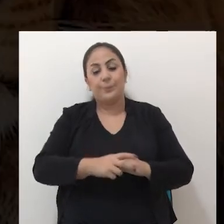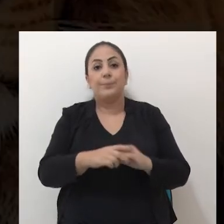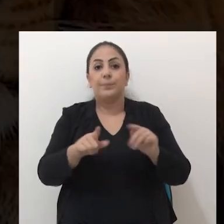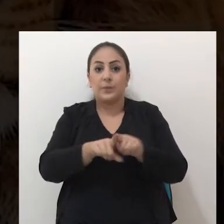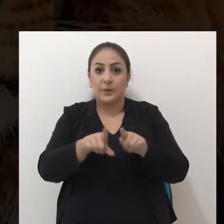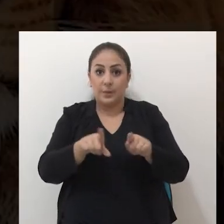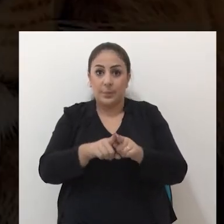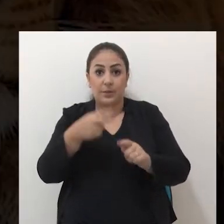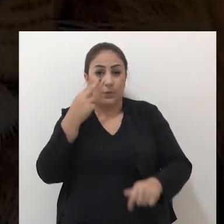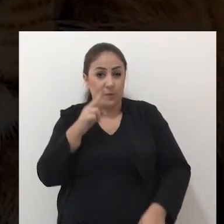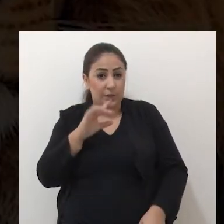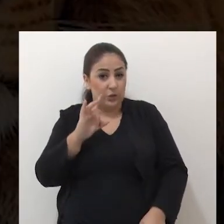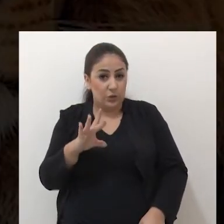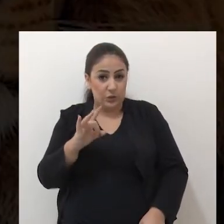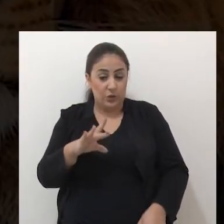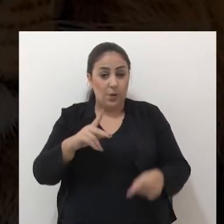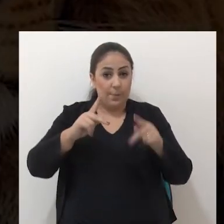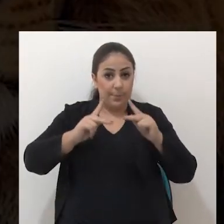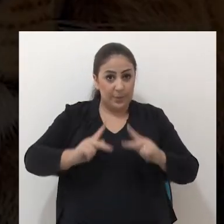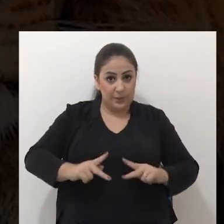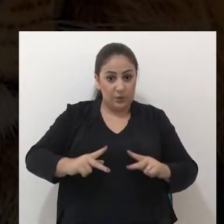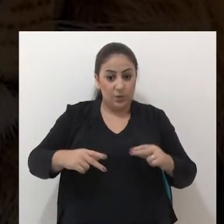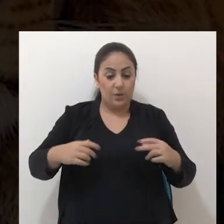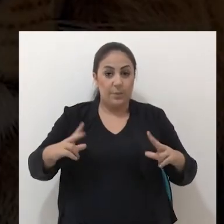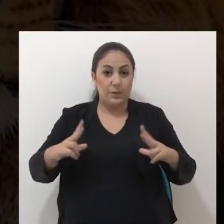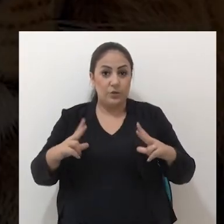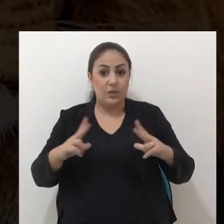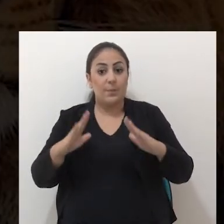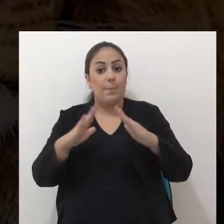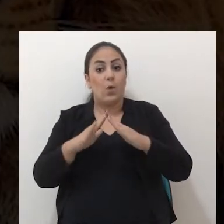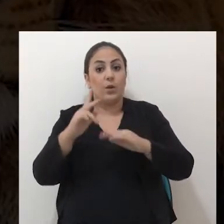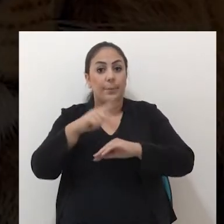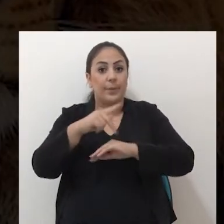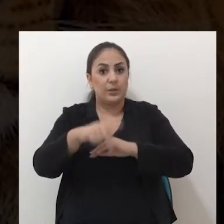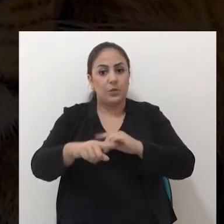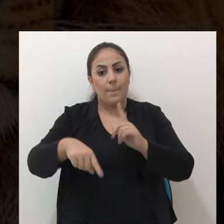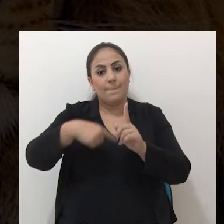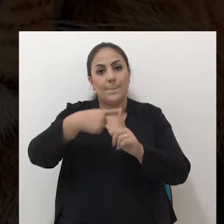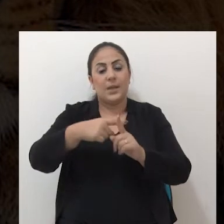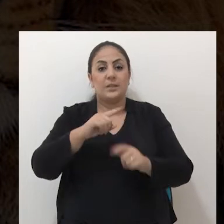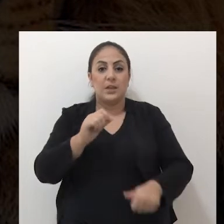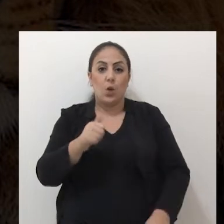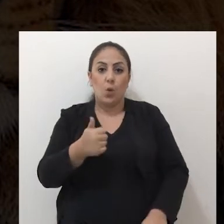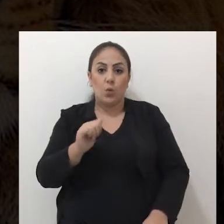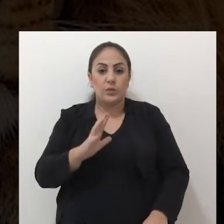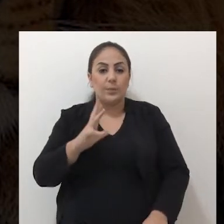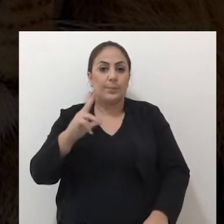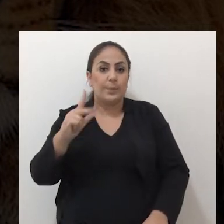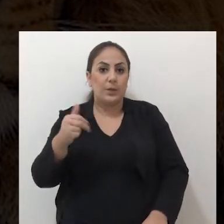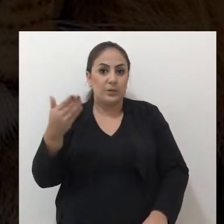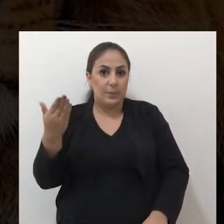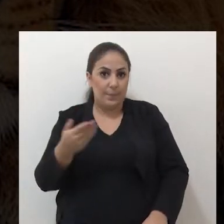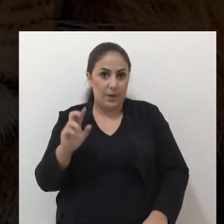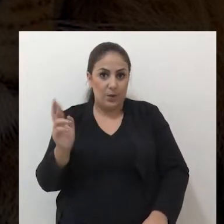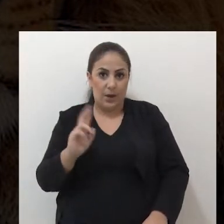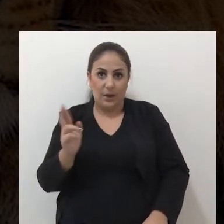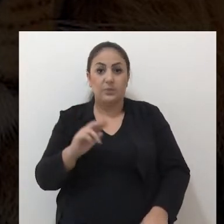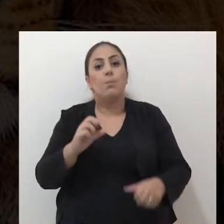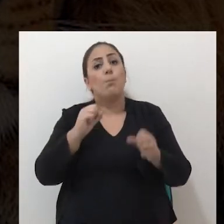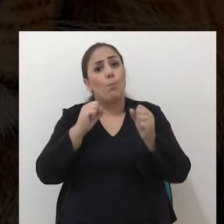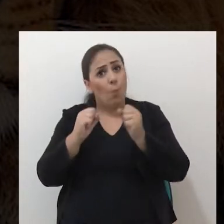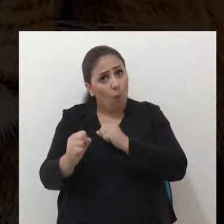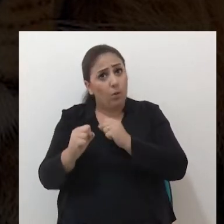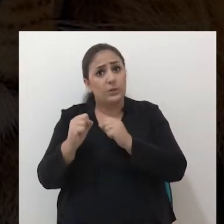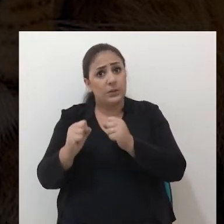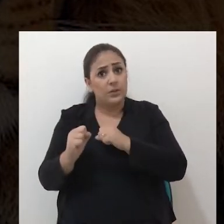Considerando apenas pessoas físicas domiciliadas em Passo Fundo, mais de 11 milhões e meio de